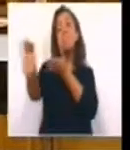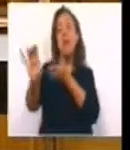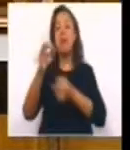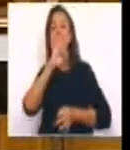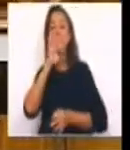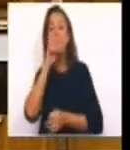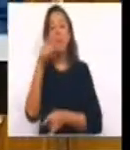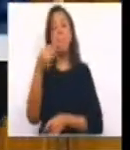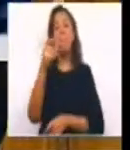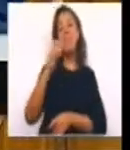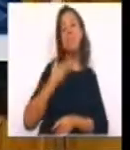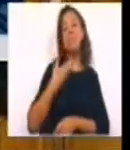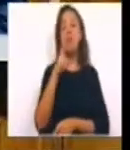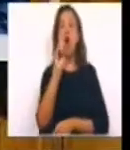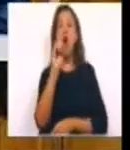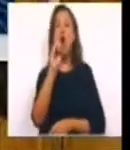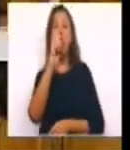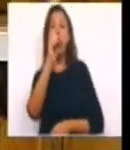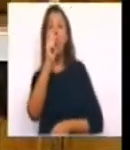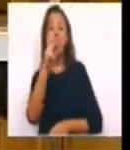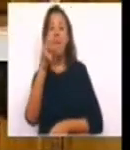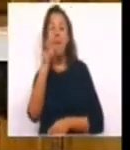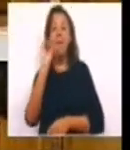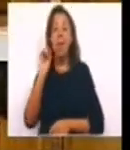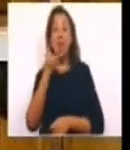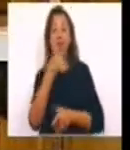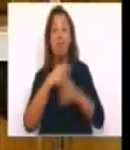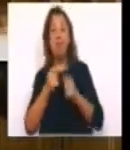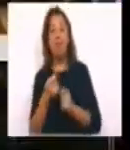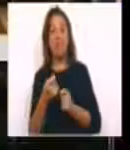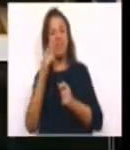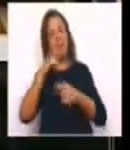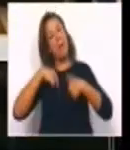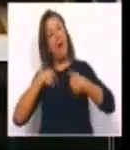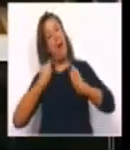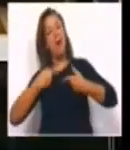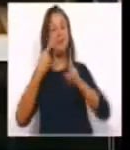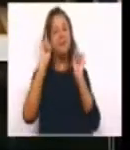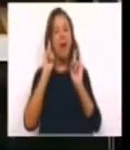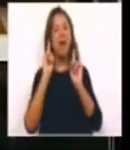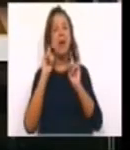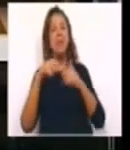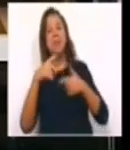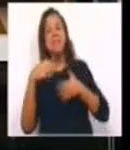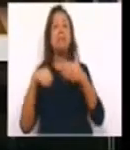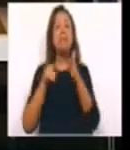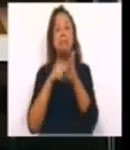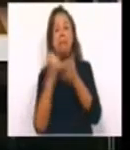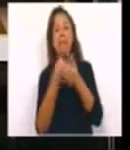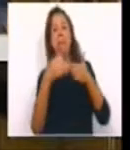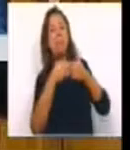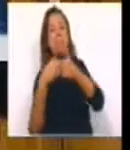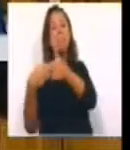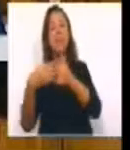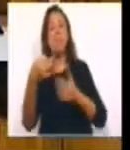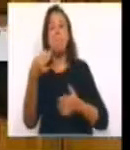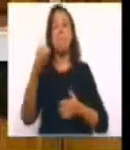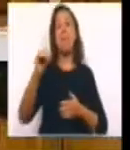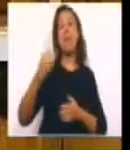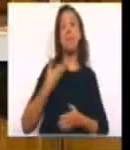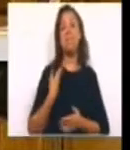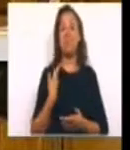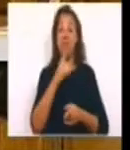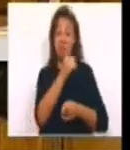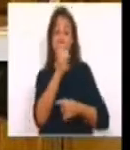reformam, andam a reboque e são arrastados. Se não servir de mais nada à oposição, que sirva para que os senhores a